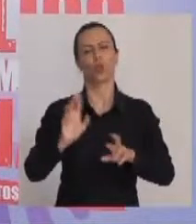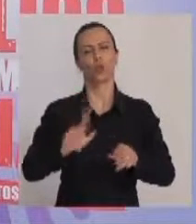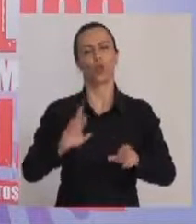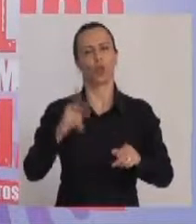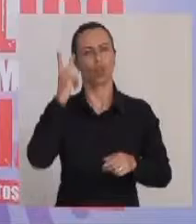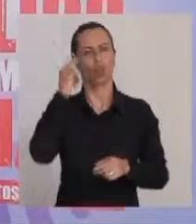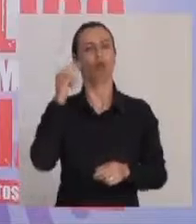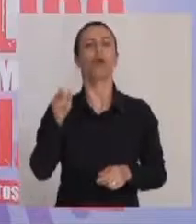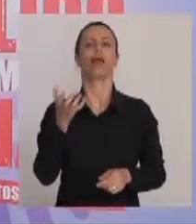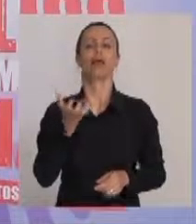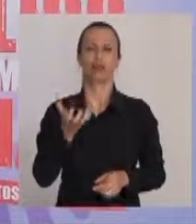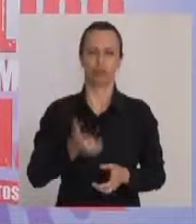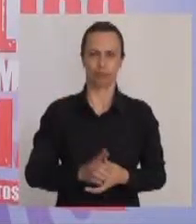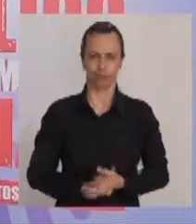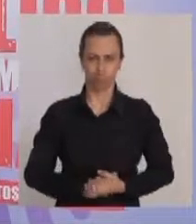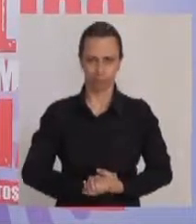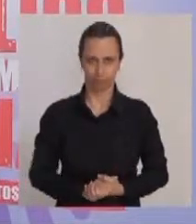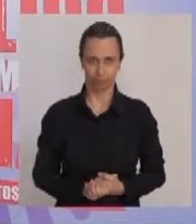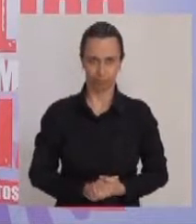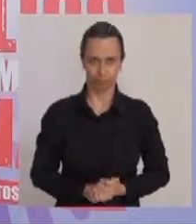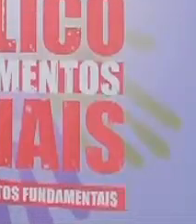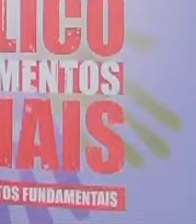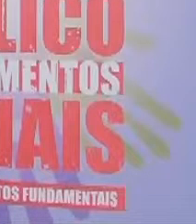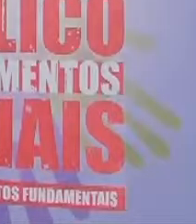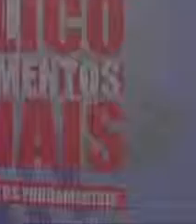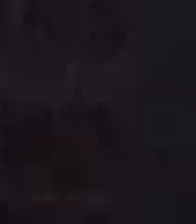destinos que não são aquelas que eles estavam buscando né? aí Obrigado.